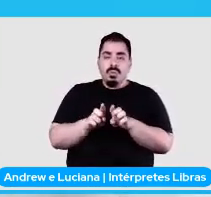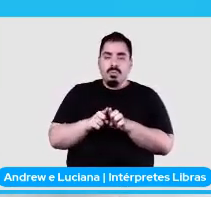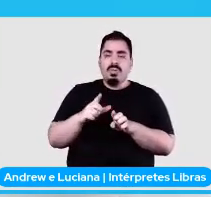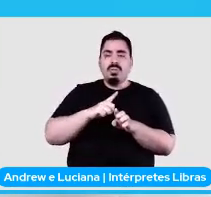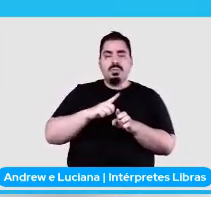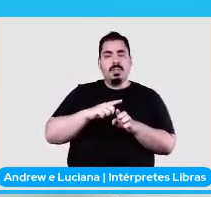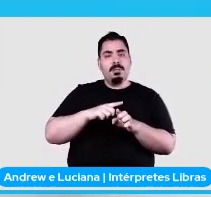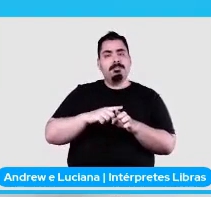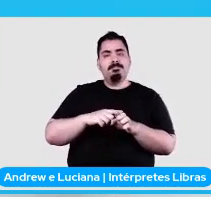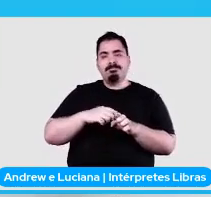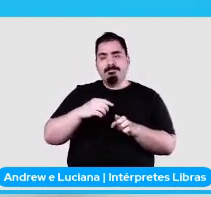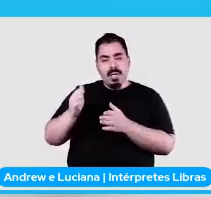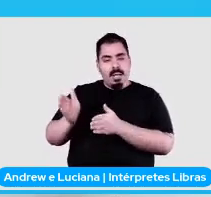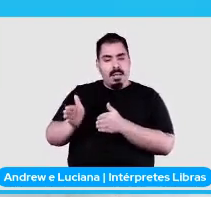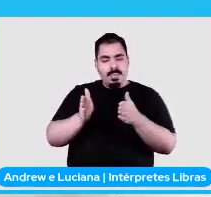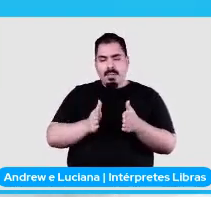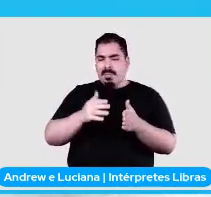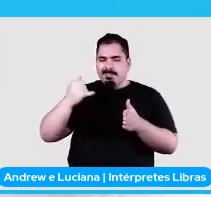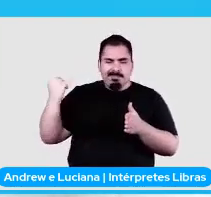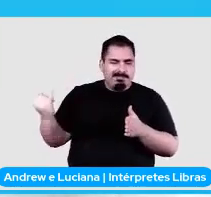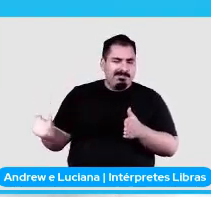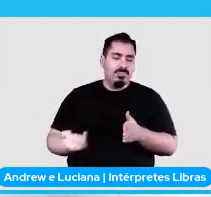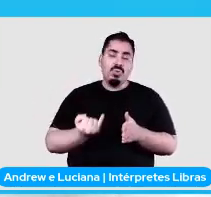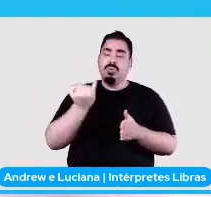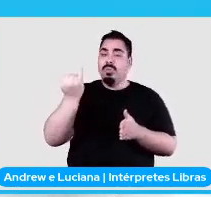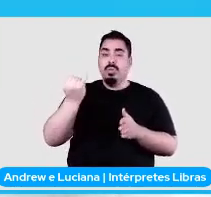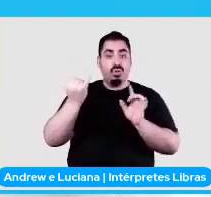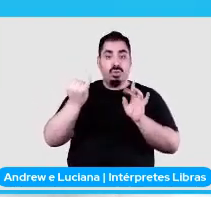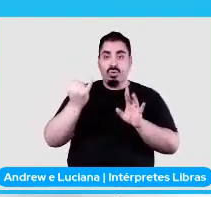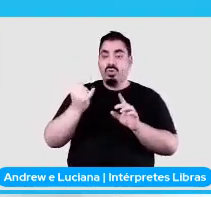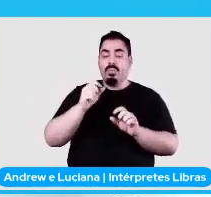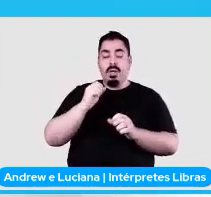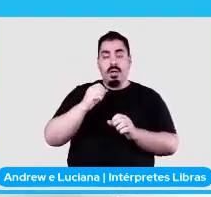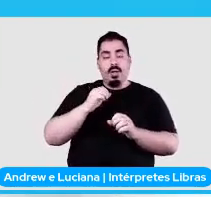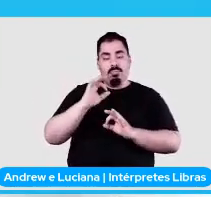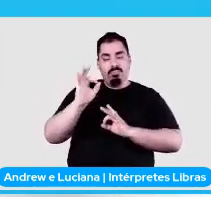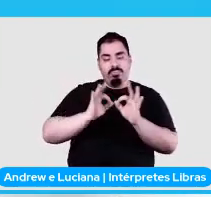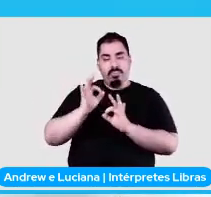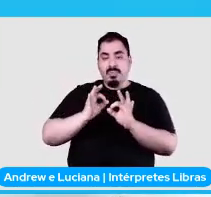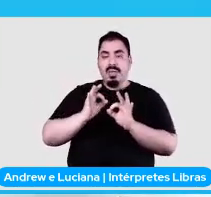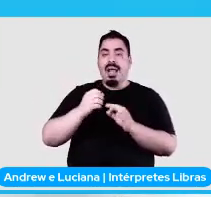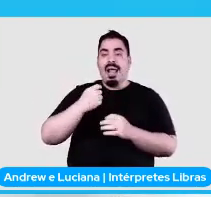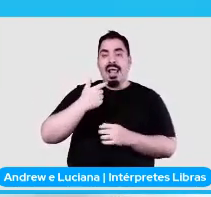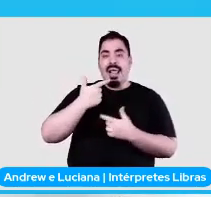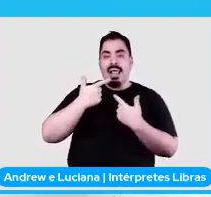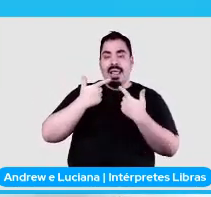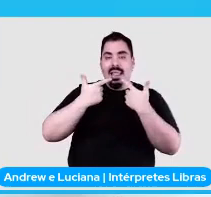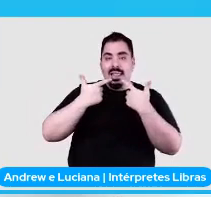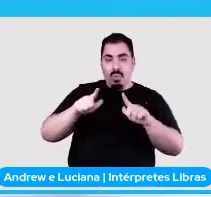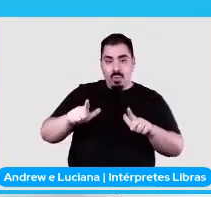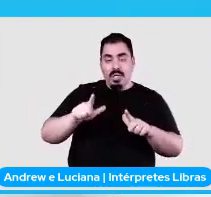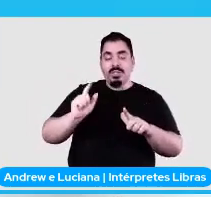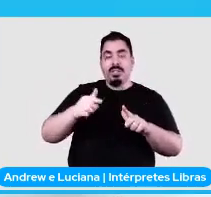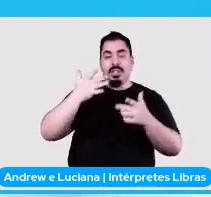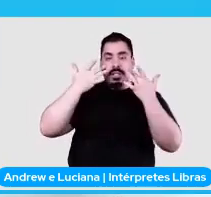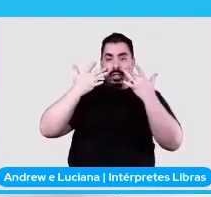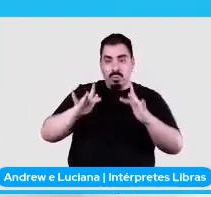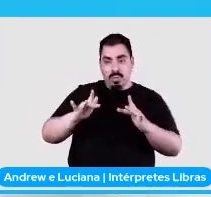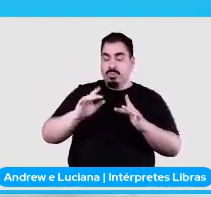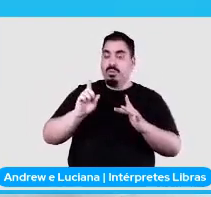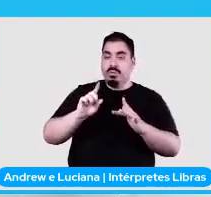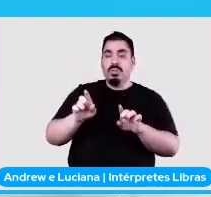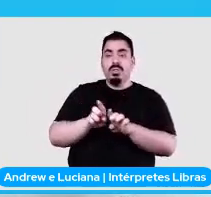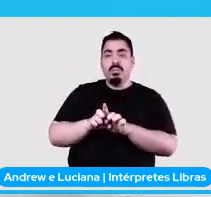importante, não só no processamento de linguagem natural, mas em toda a parte de geração de modelos em machine learning,